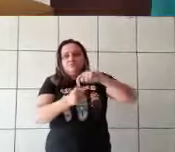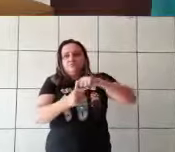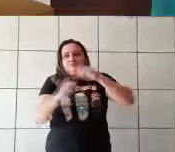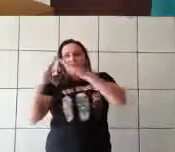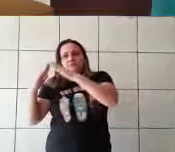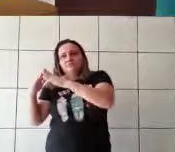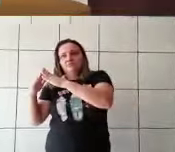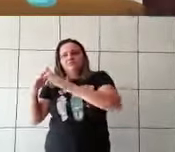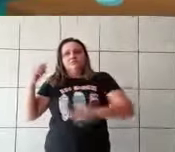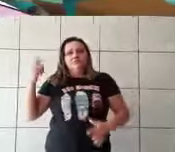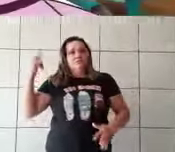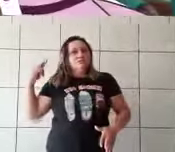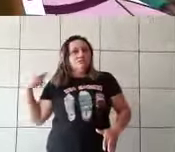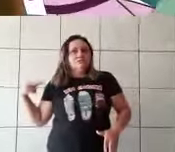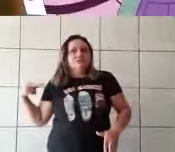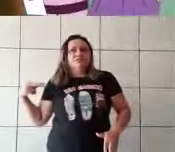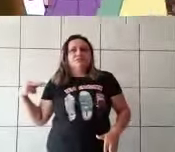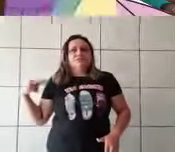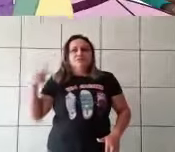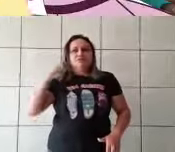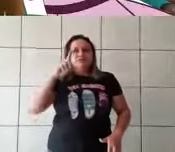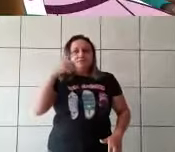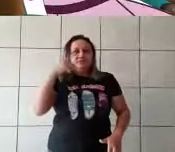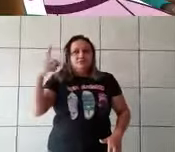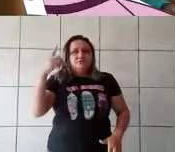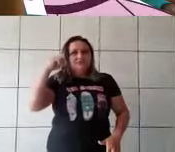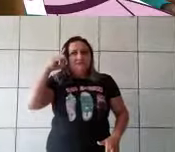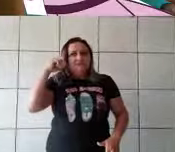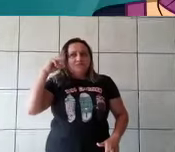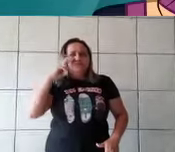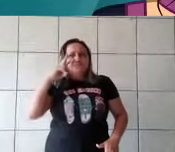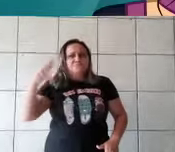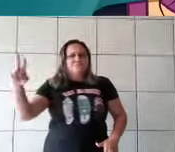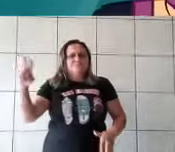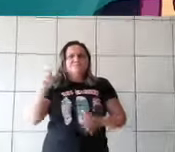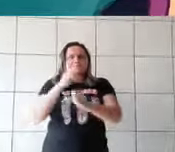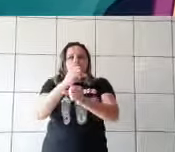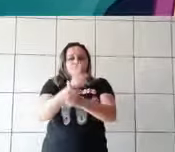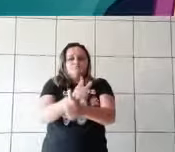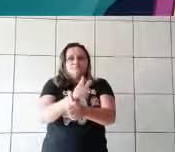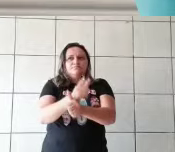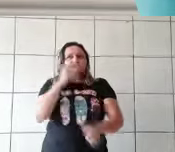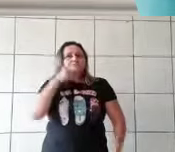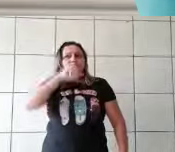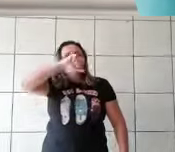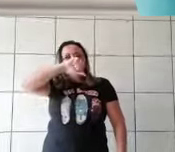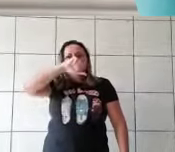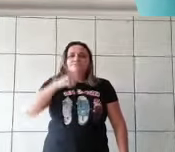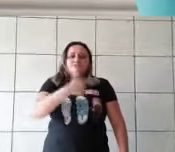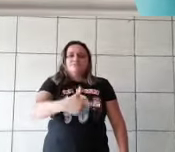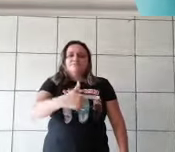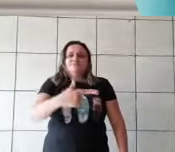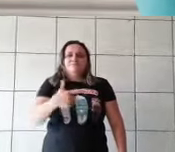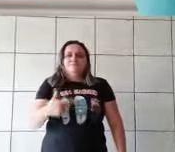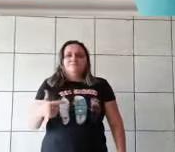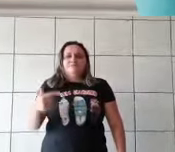Desde o primeiro dia que se conheceram a madrasta a tratava muito mal. Ela e suas filhas